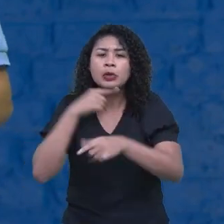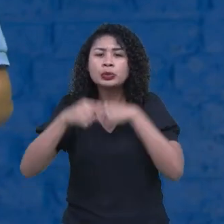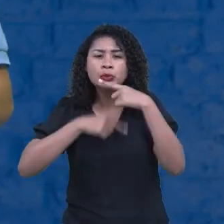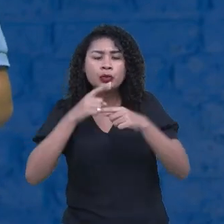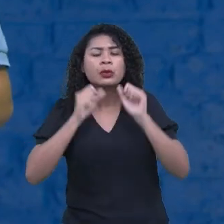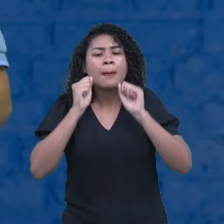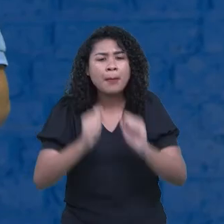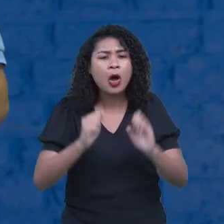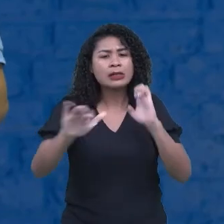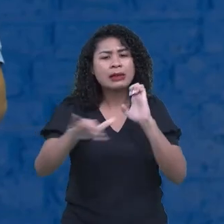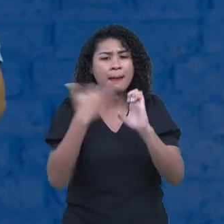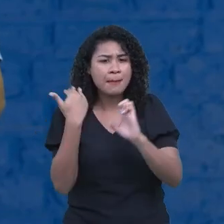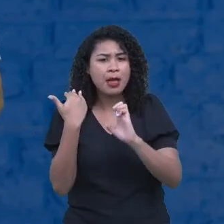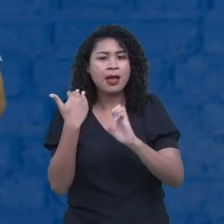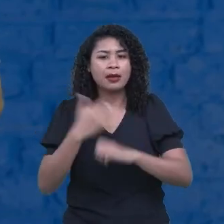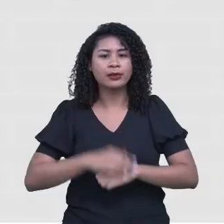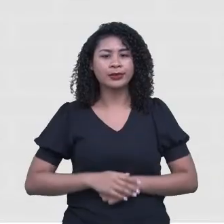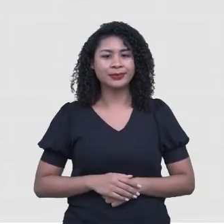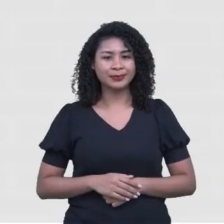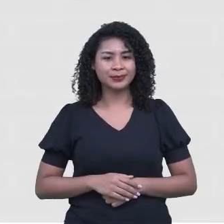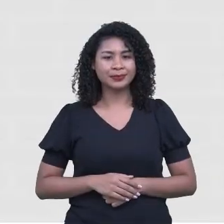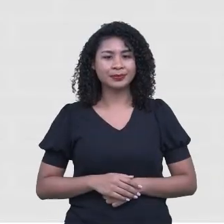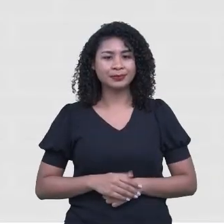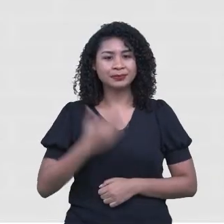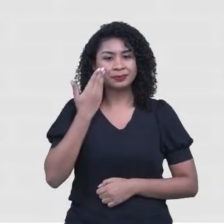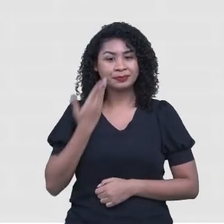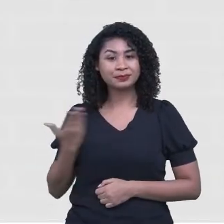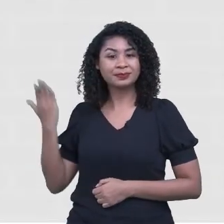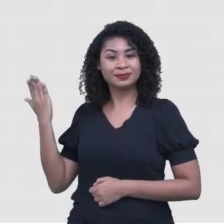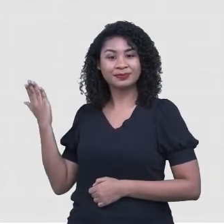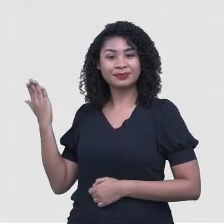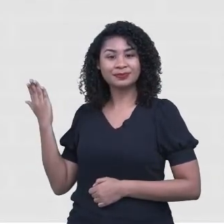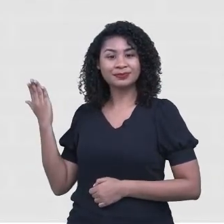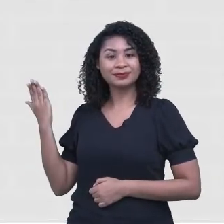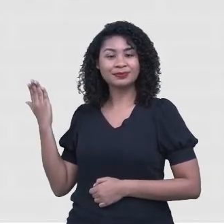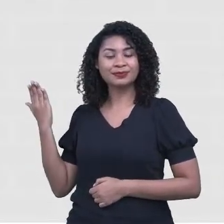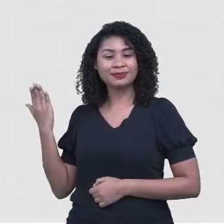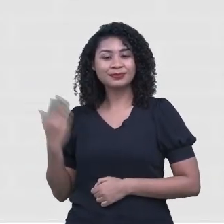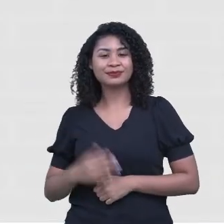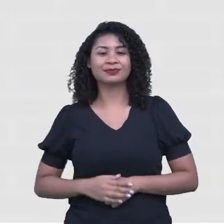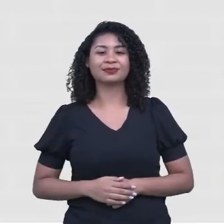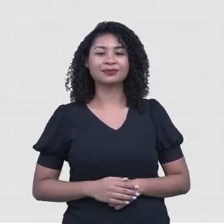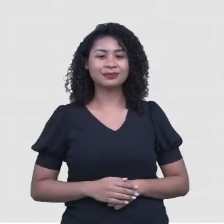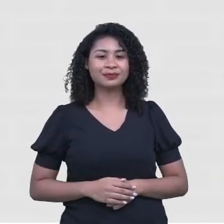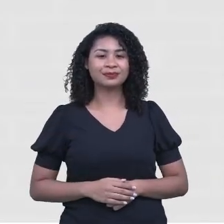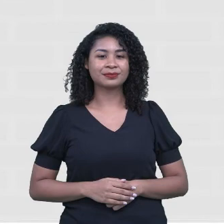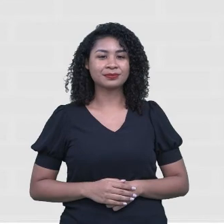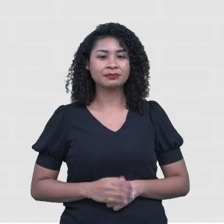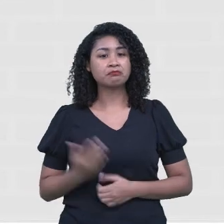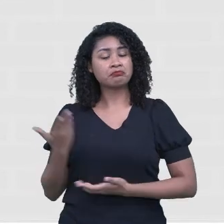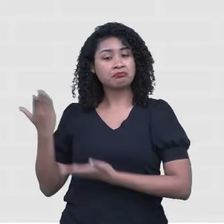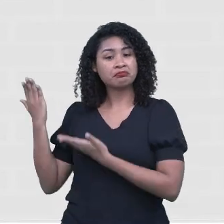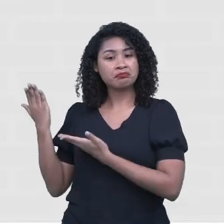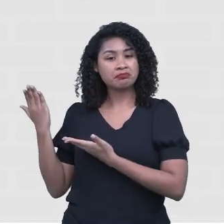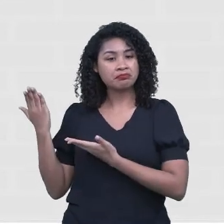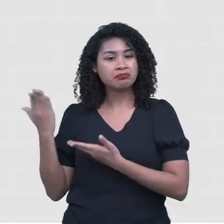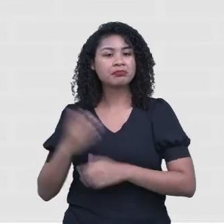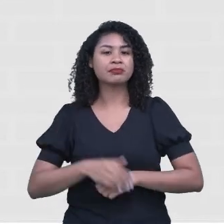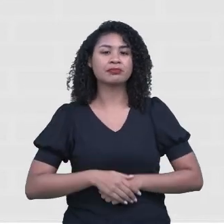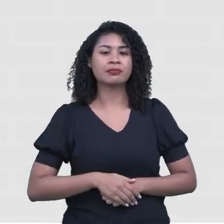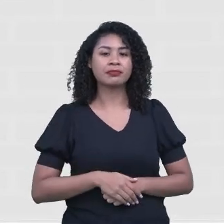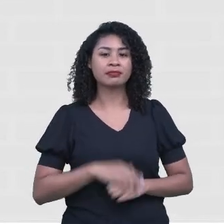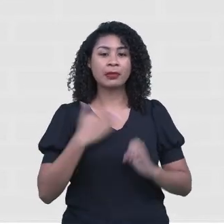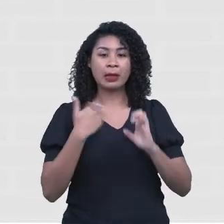em contato pelo nosso e-mail. Vamos ver? Está aí na tela para vocês. Certo? Então, aí esse é o nosso e-mail. Psicossocial